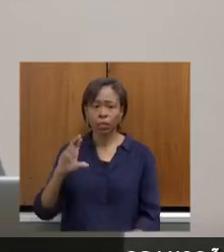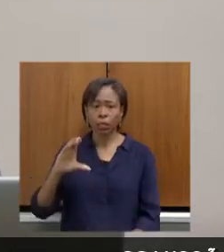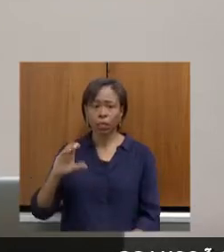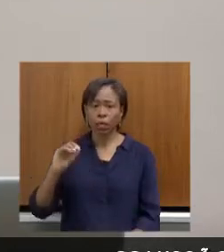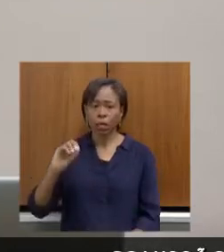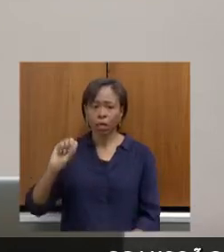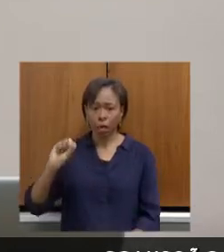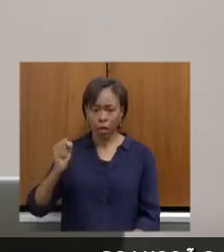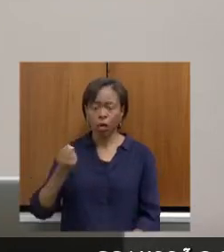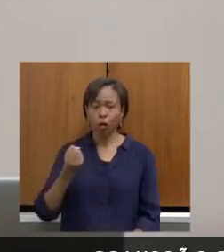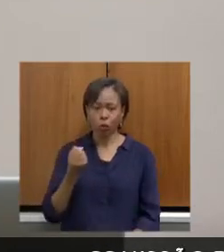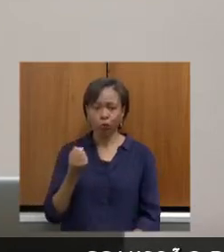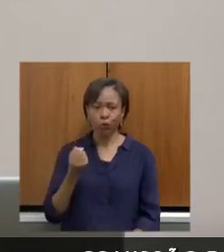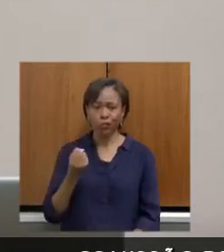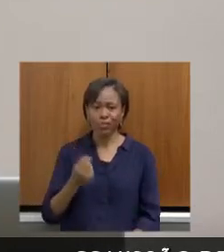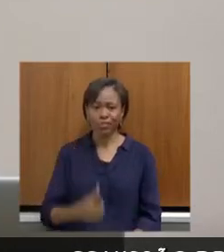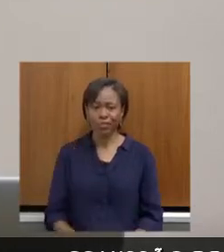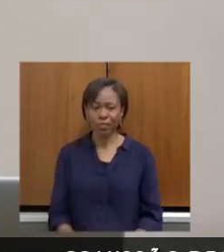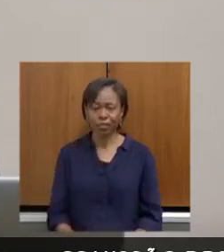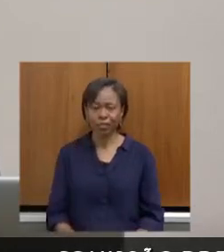audiência. Com a palavra, Sebastião.